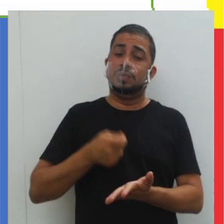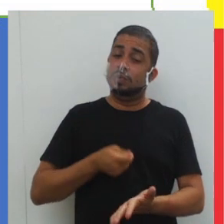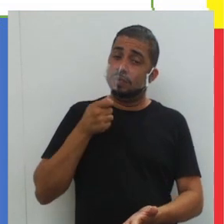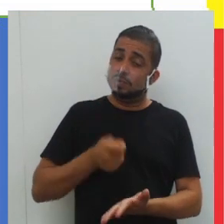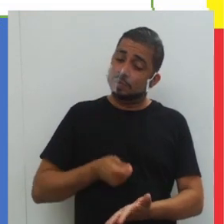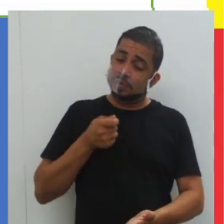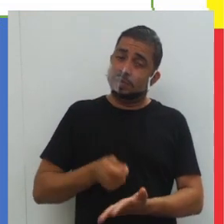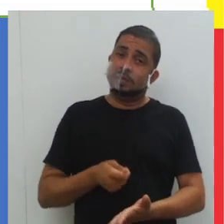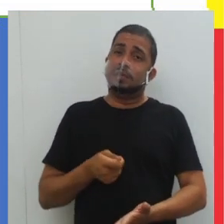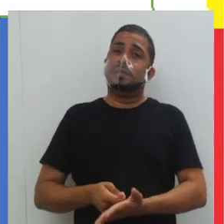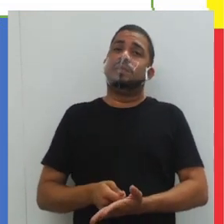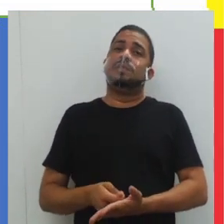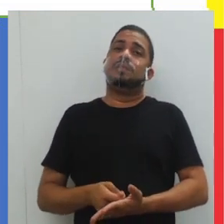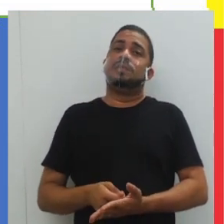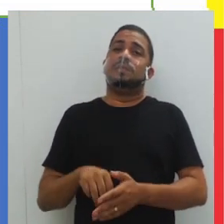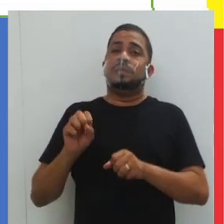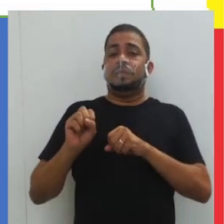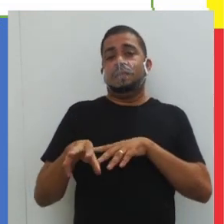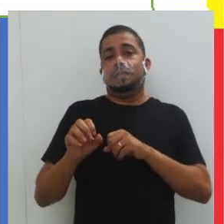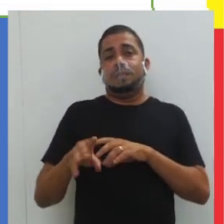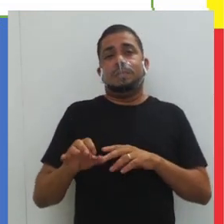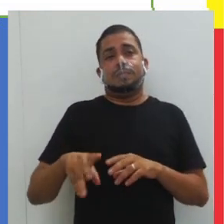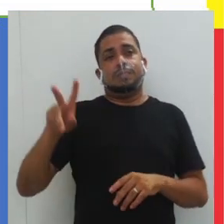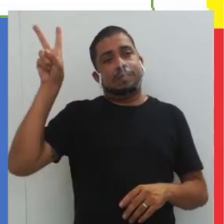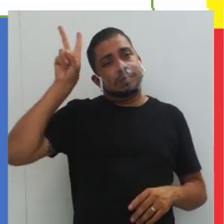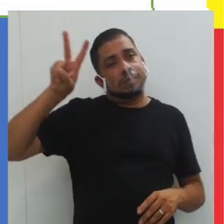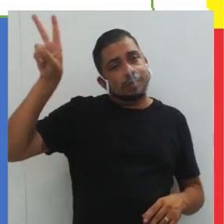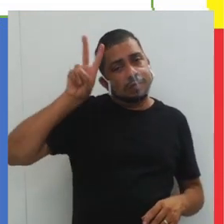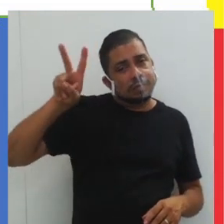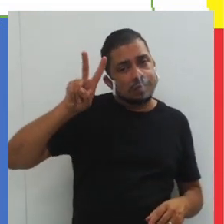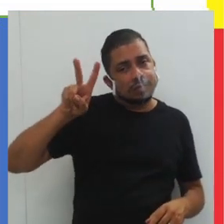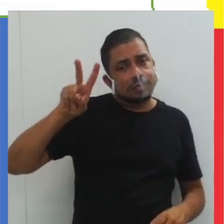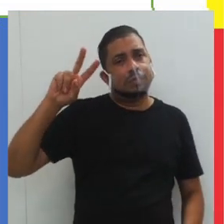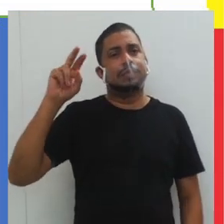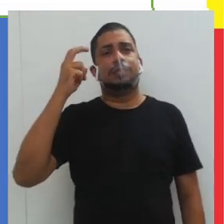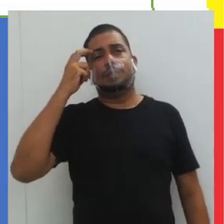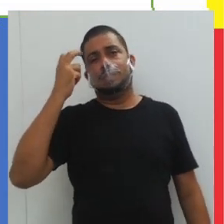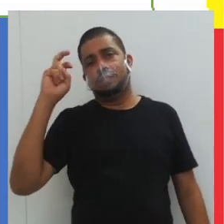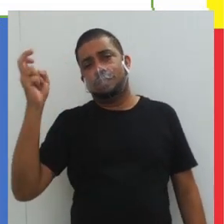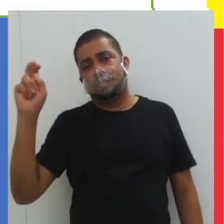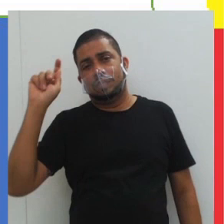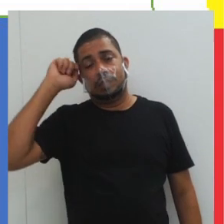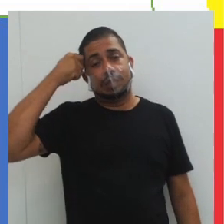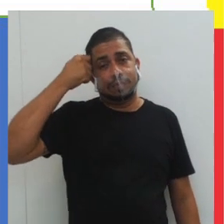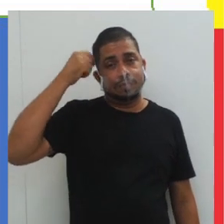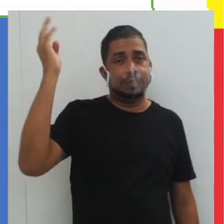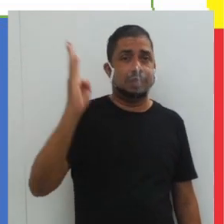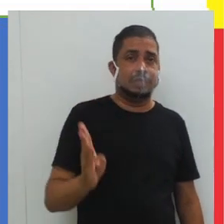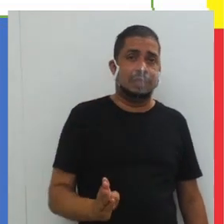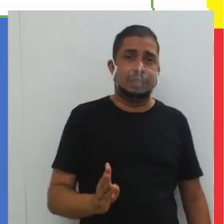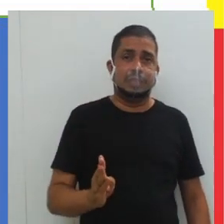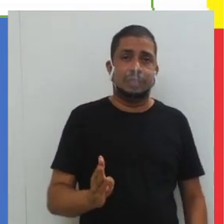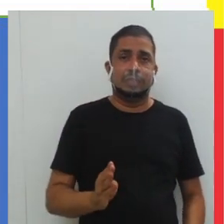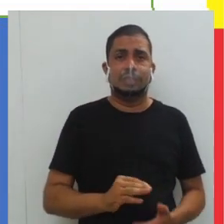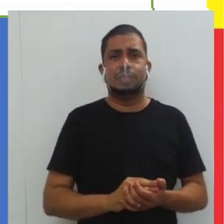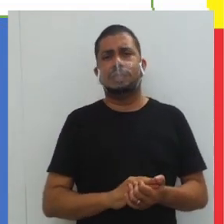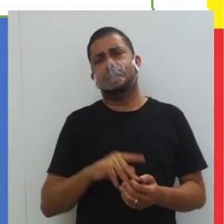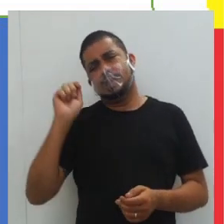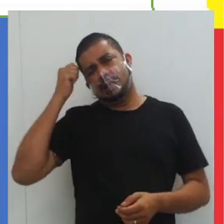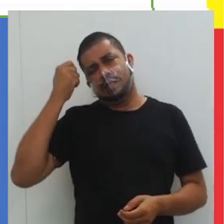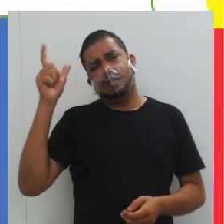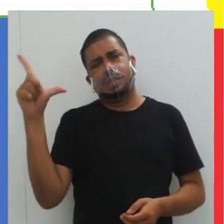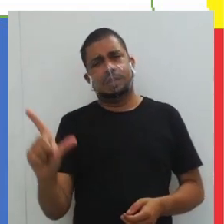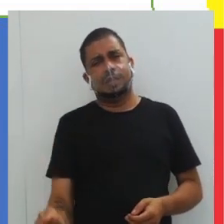obrigatoriedade do ensino da história e cultura afro-brasileira,